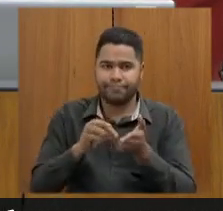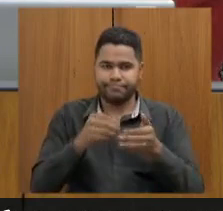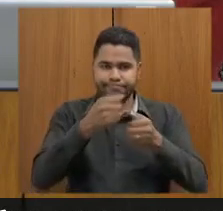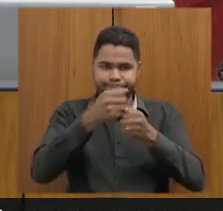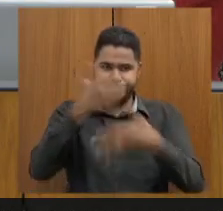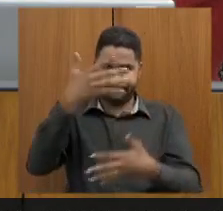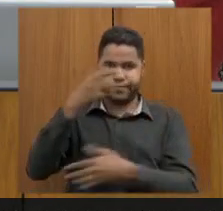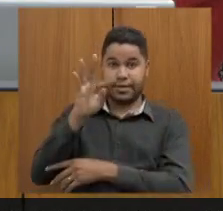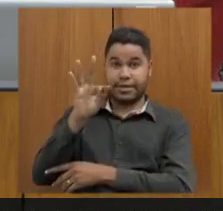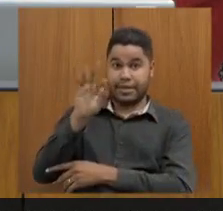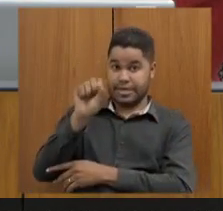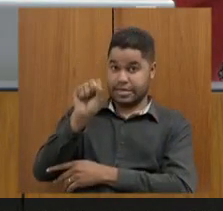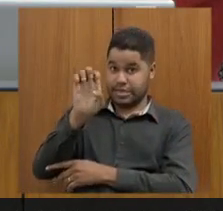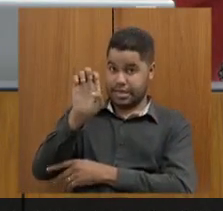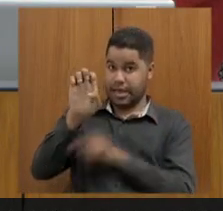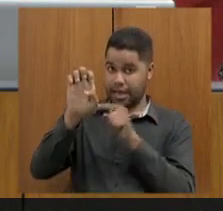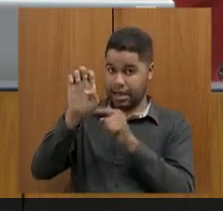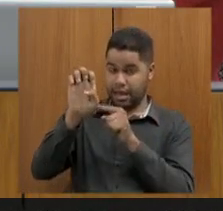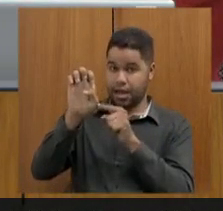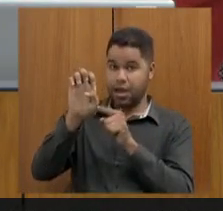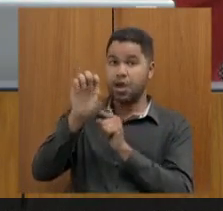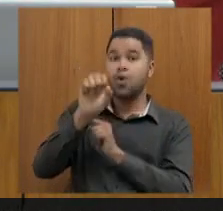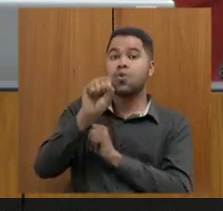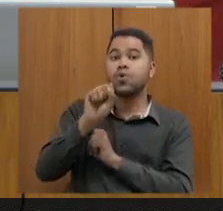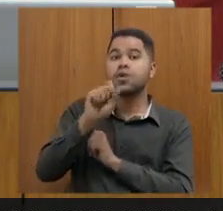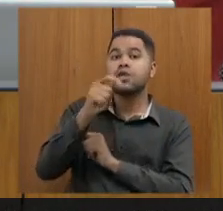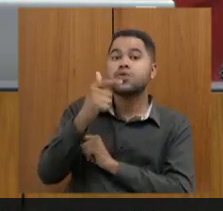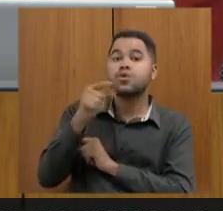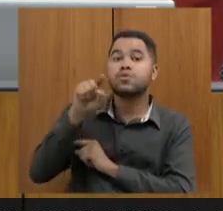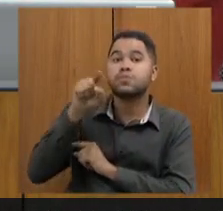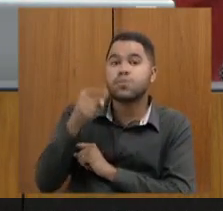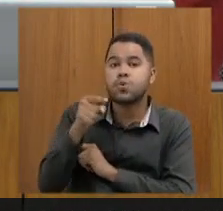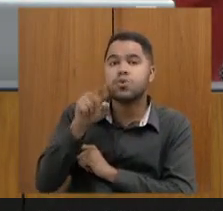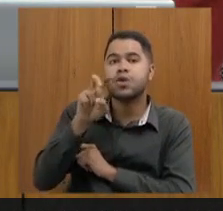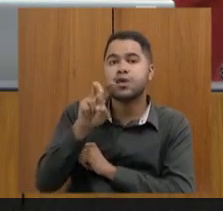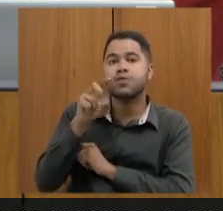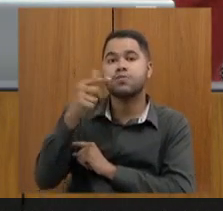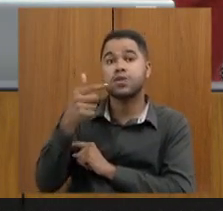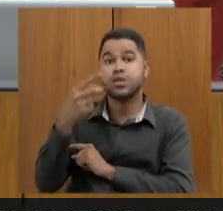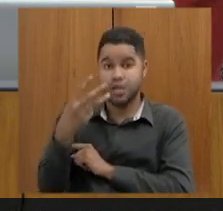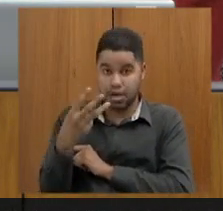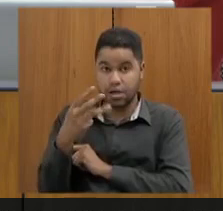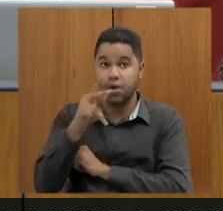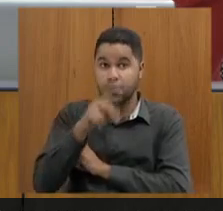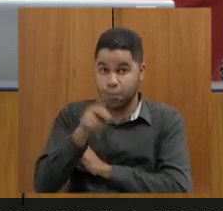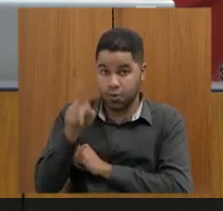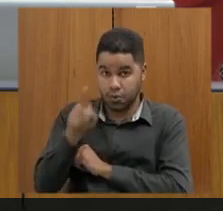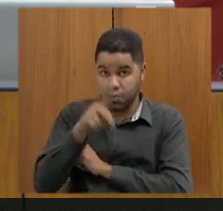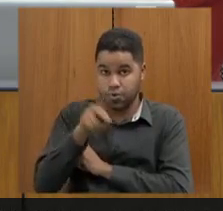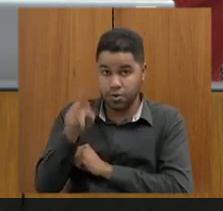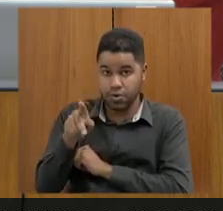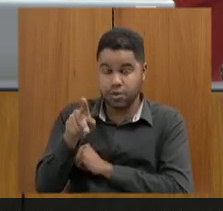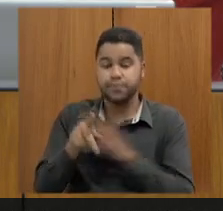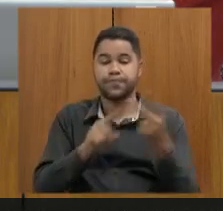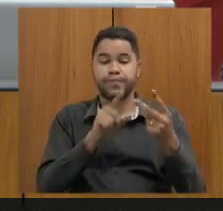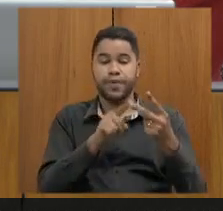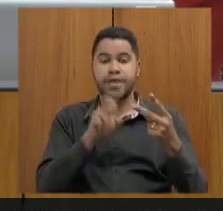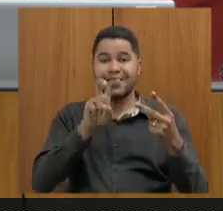dados do TCE, são 82.523 professores, 5